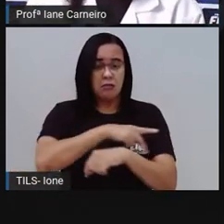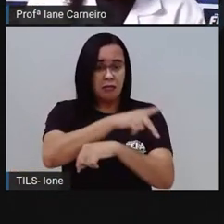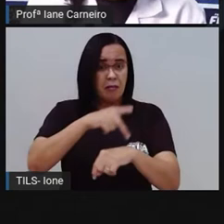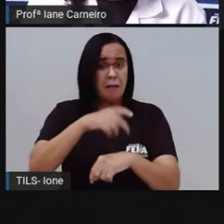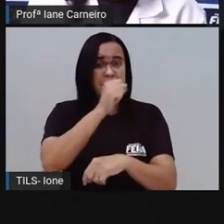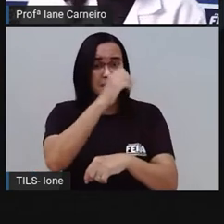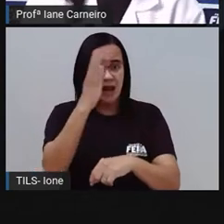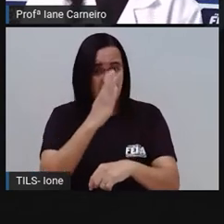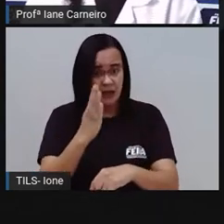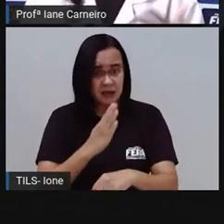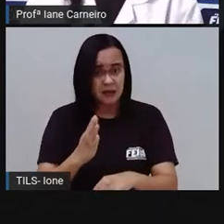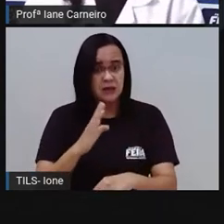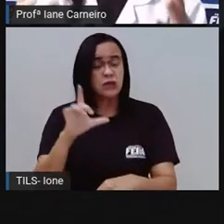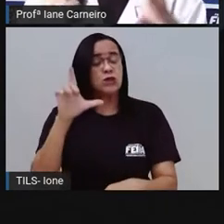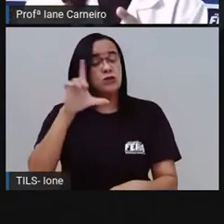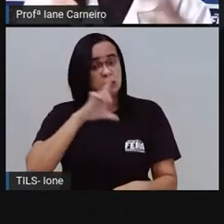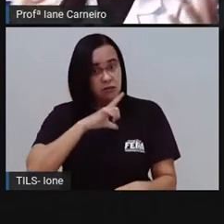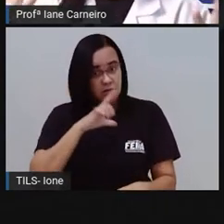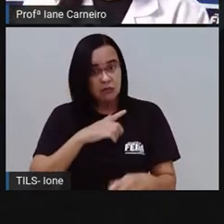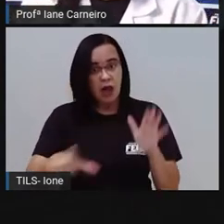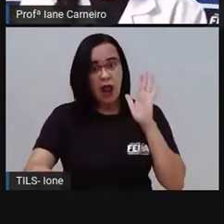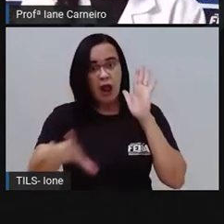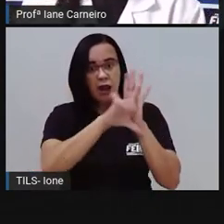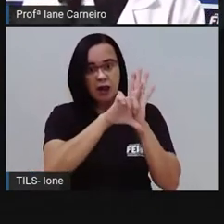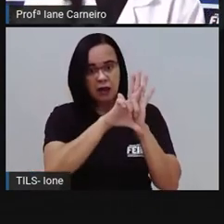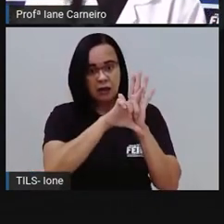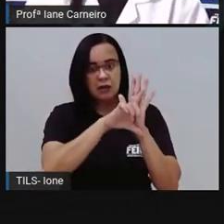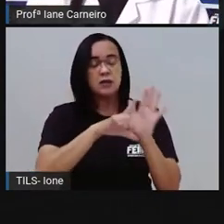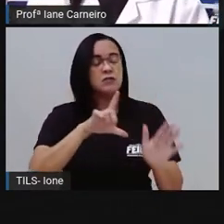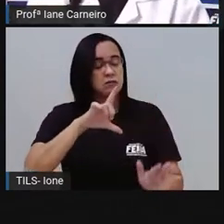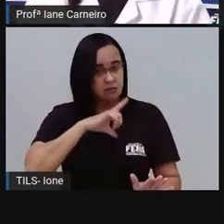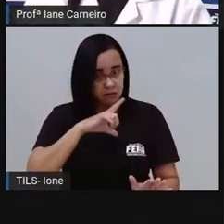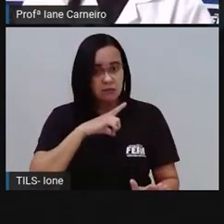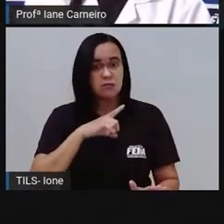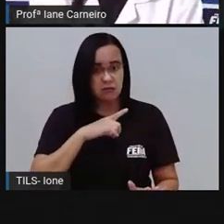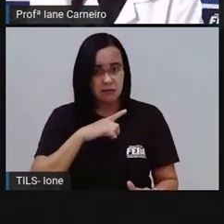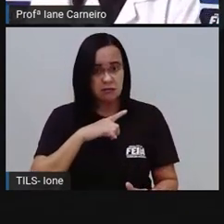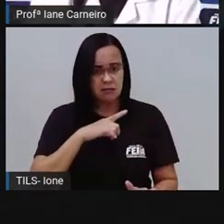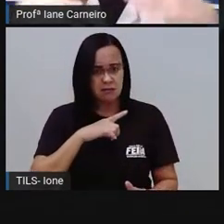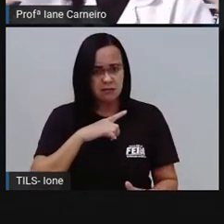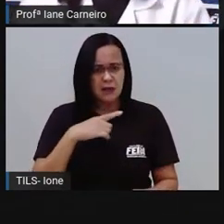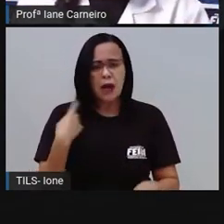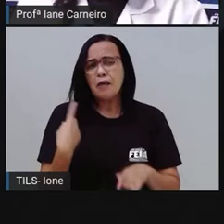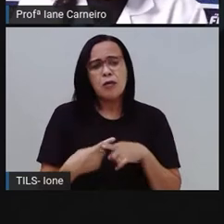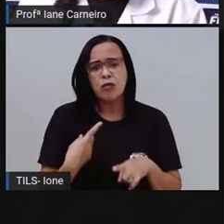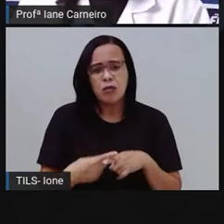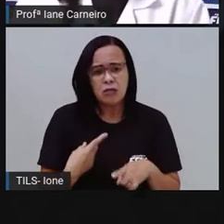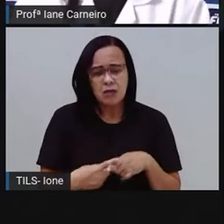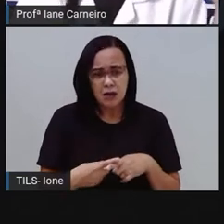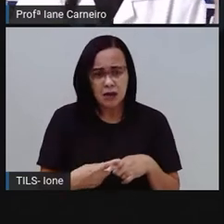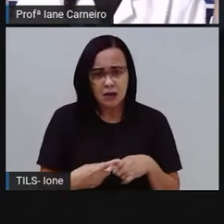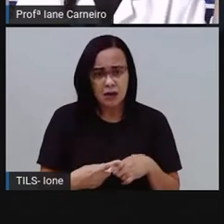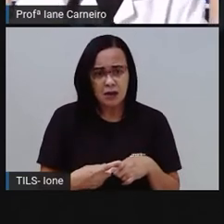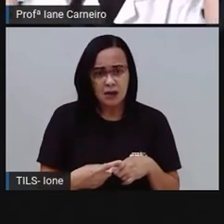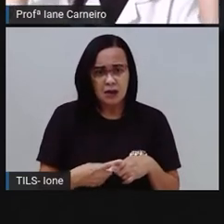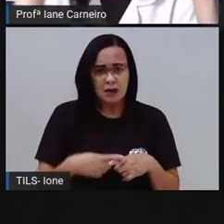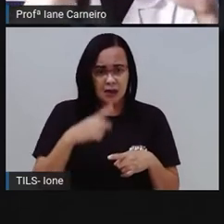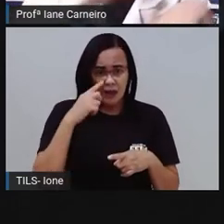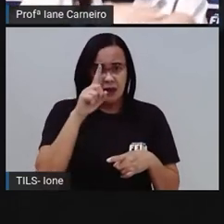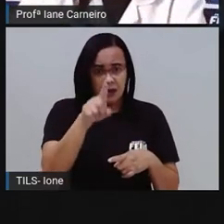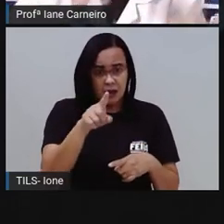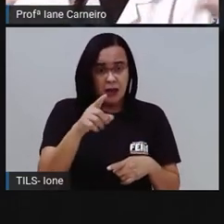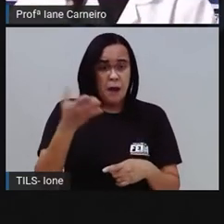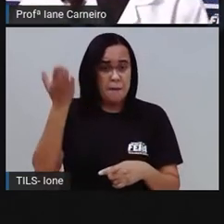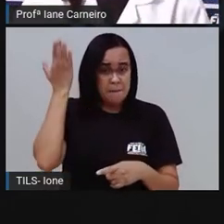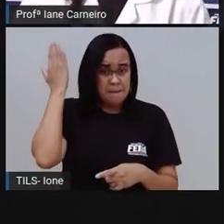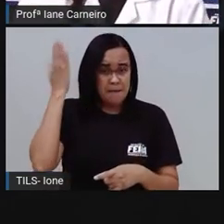não pode mais haver em nosso país o lixão, né? Em que era todo o lixo que era recolhido da cidade, era jogado